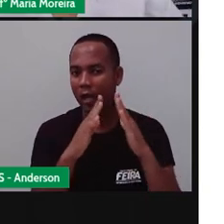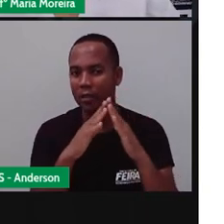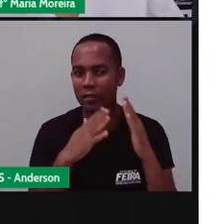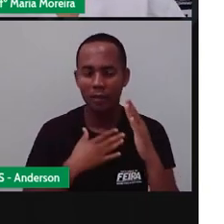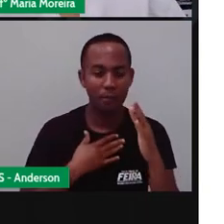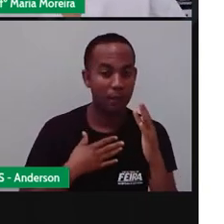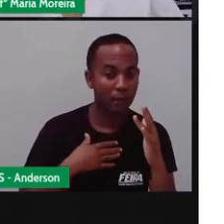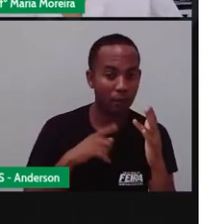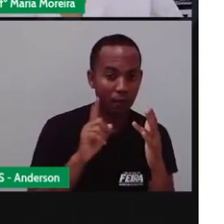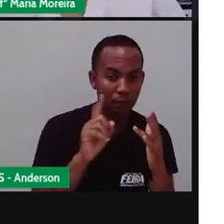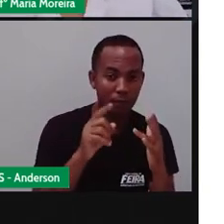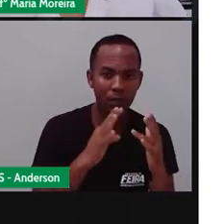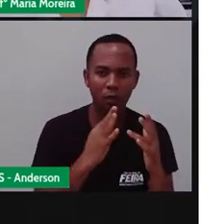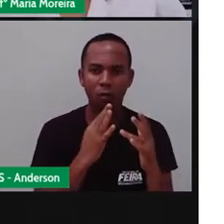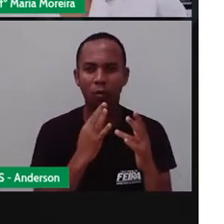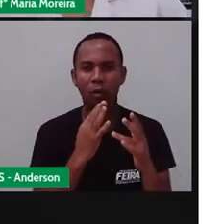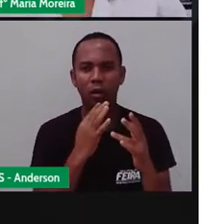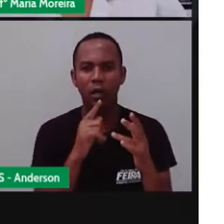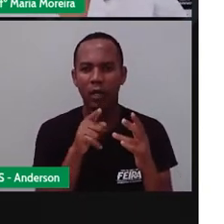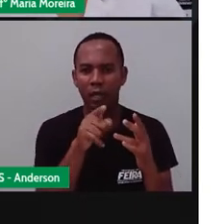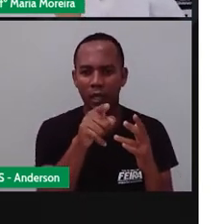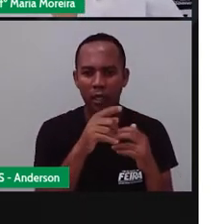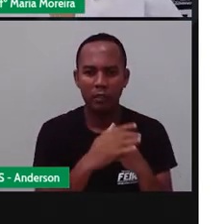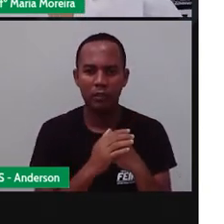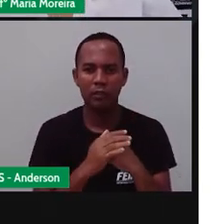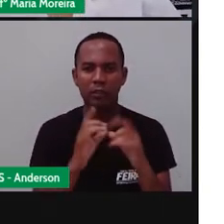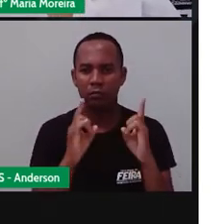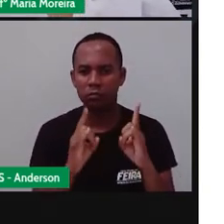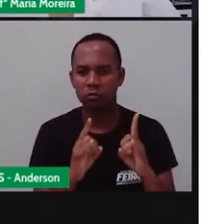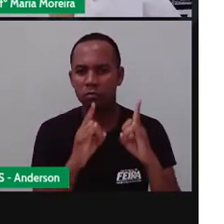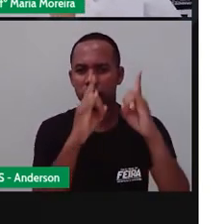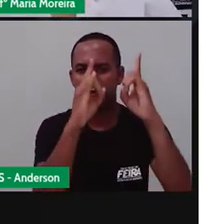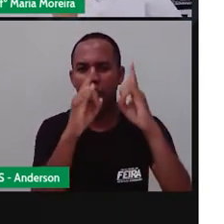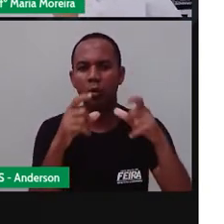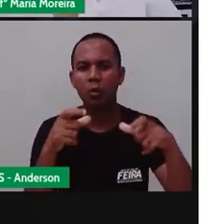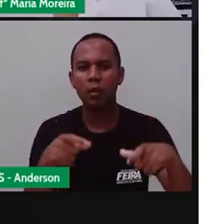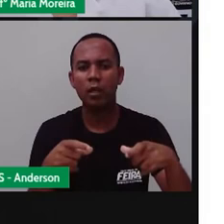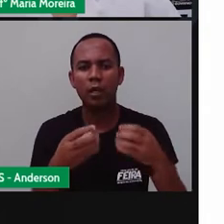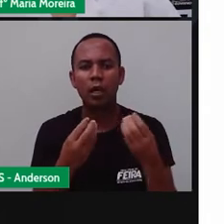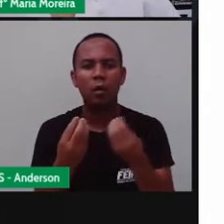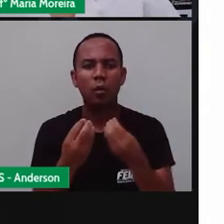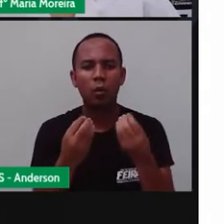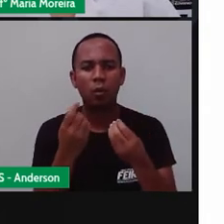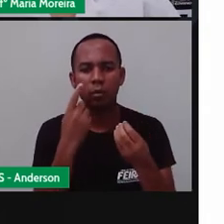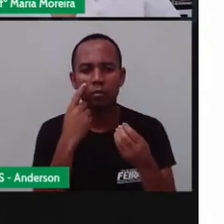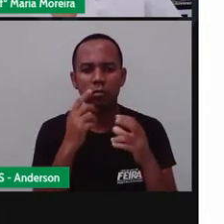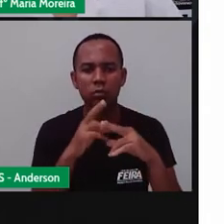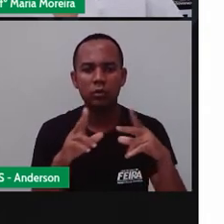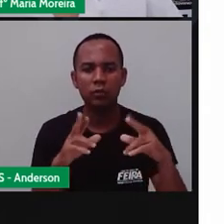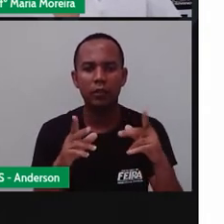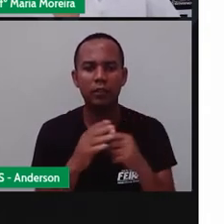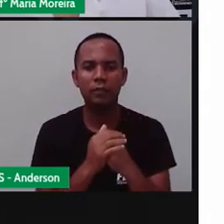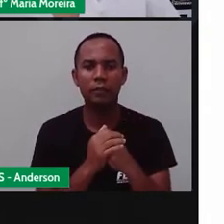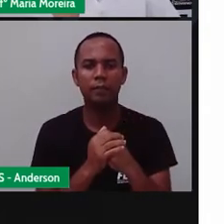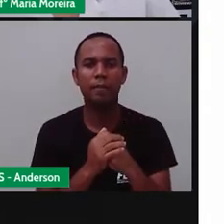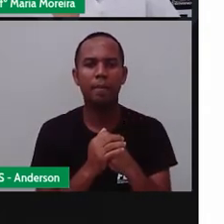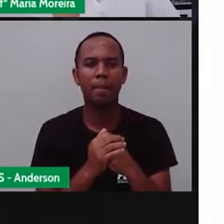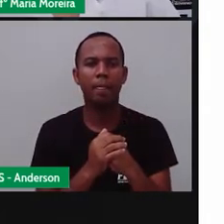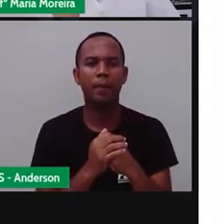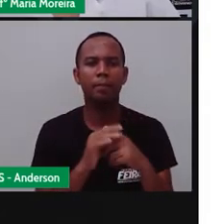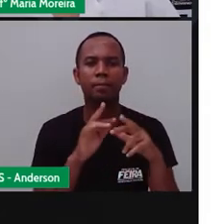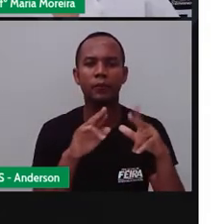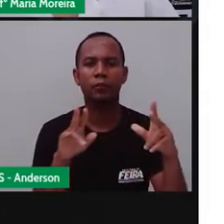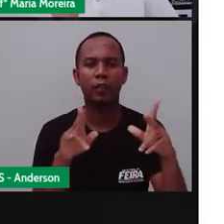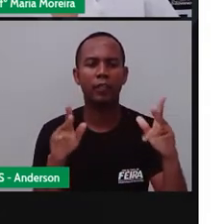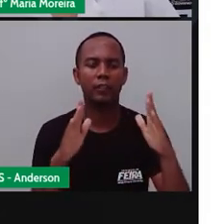tal. Eu conheço alguém que mora lá numa casa, sim, que é uma moradia desse tipo. Tipos de moradia, né? São as diferentes